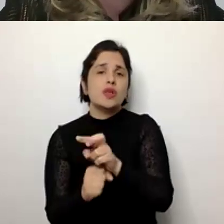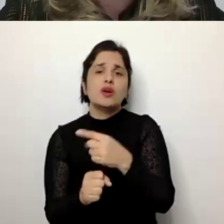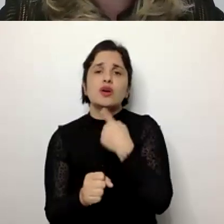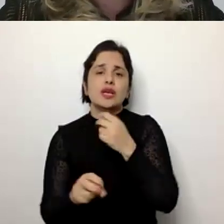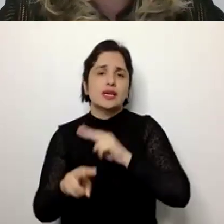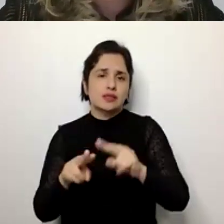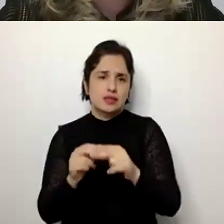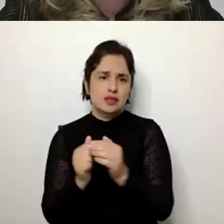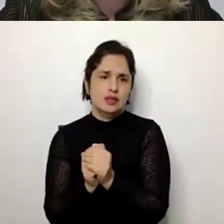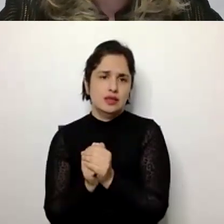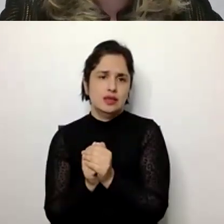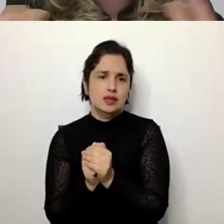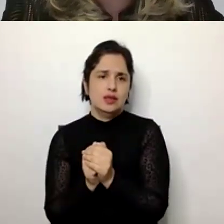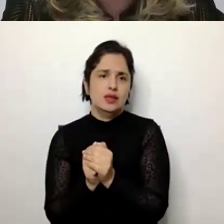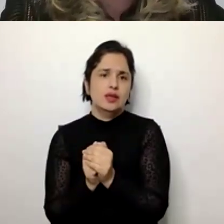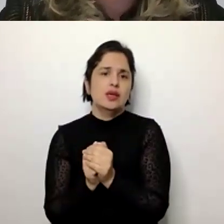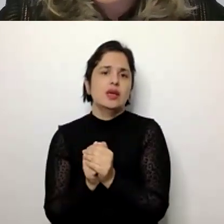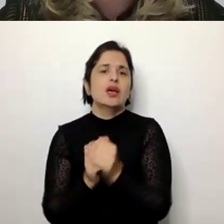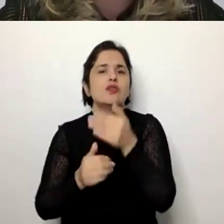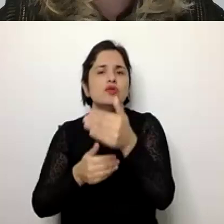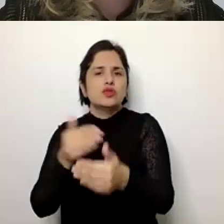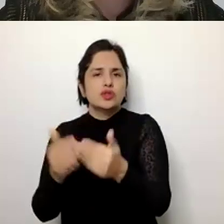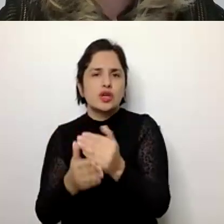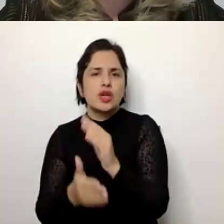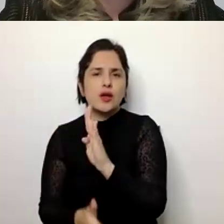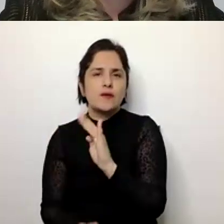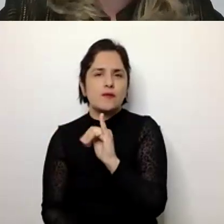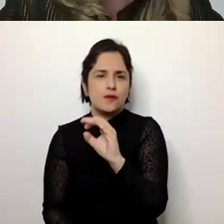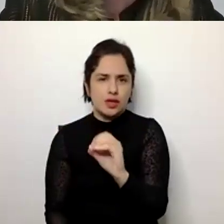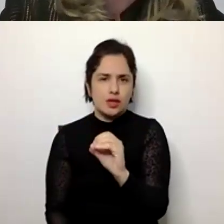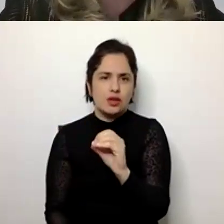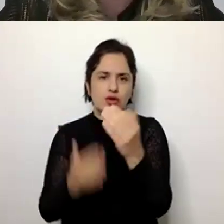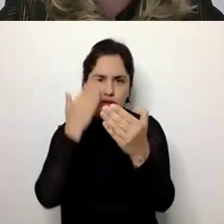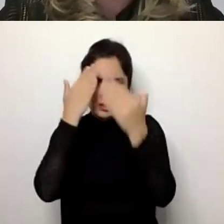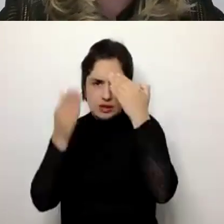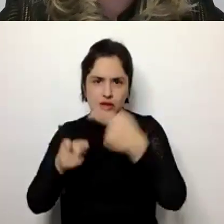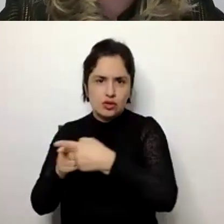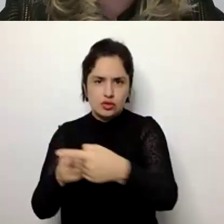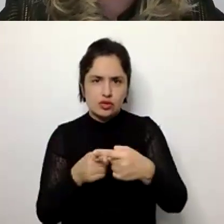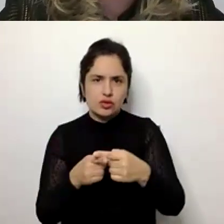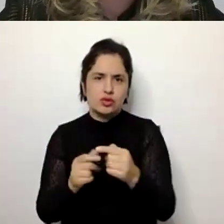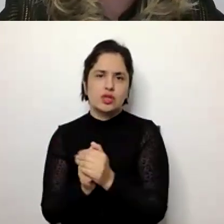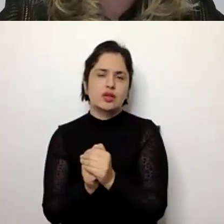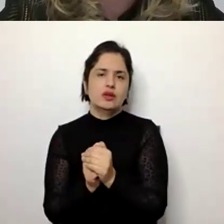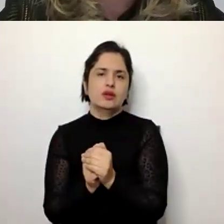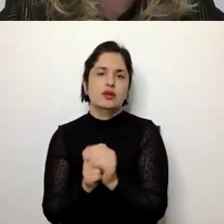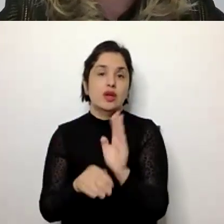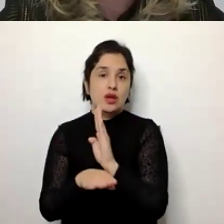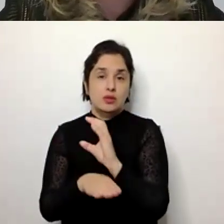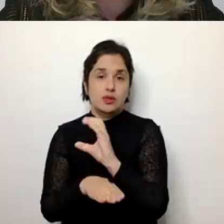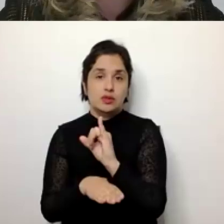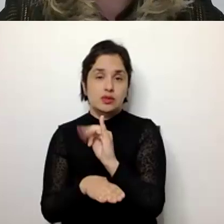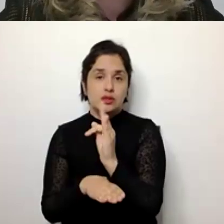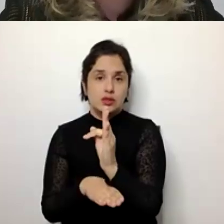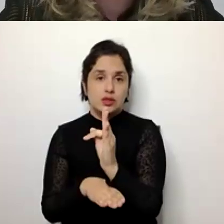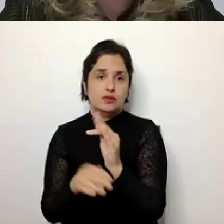avaliação das funcionalidades de uma forma biopsicossocial, como base na CIF, que é o código das